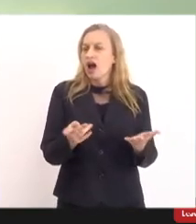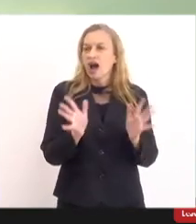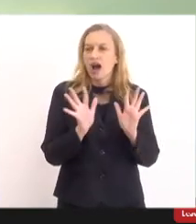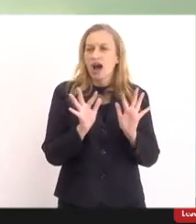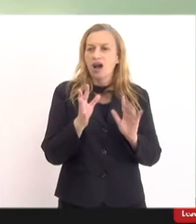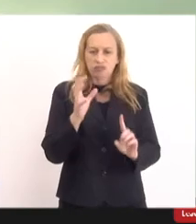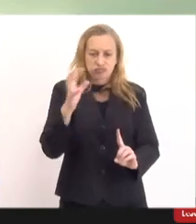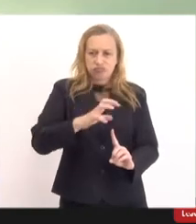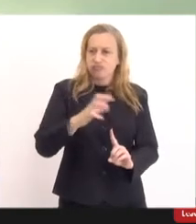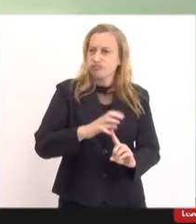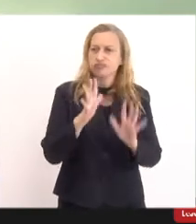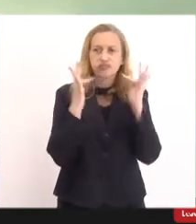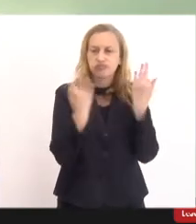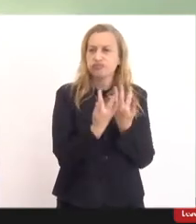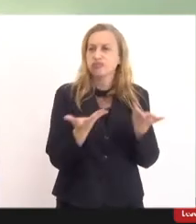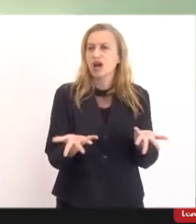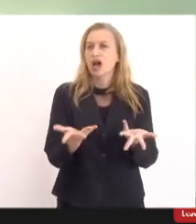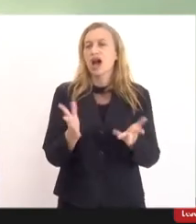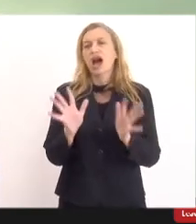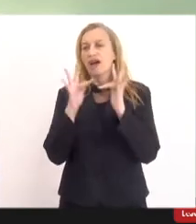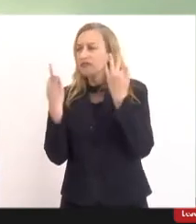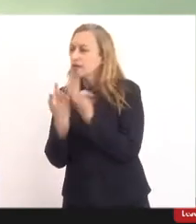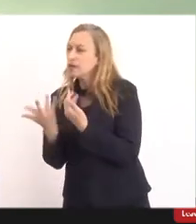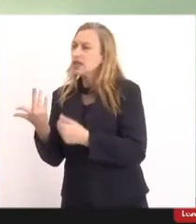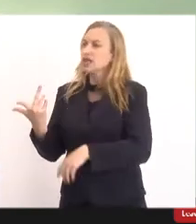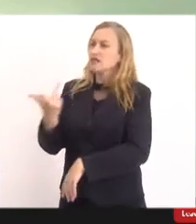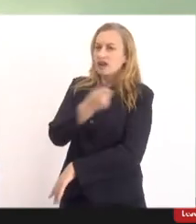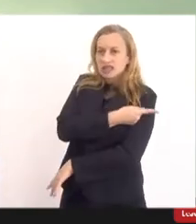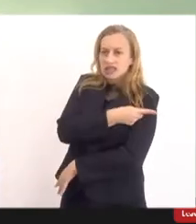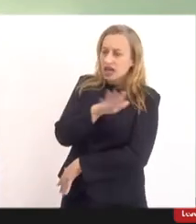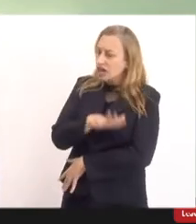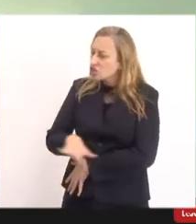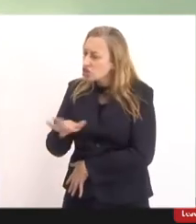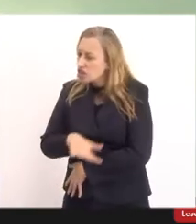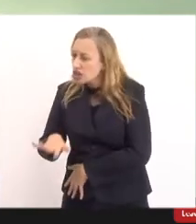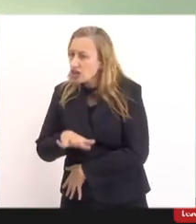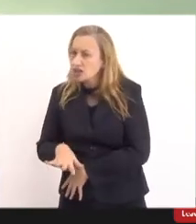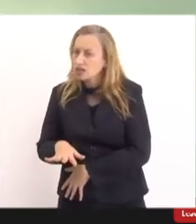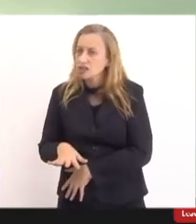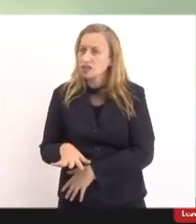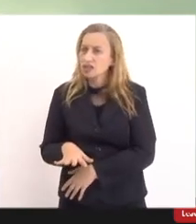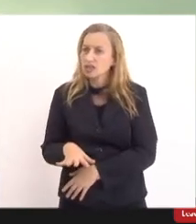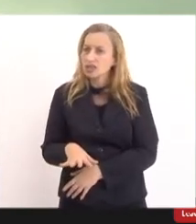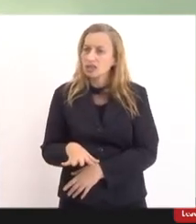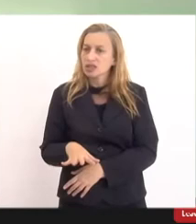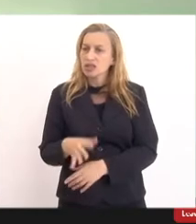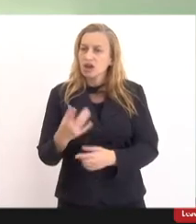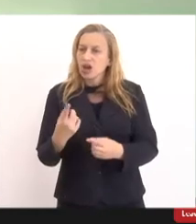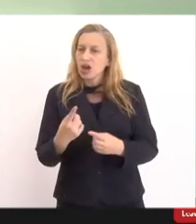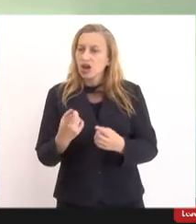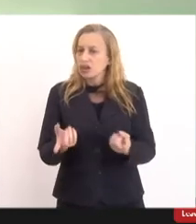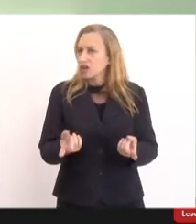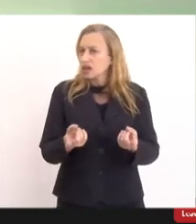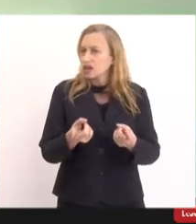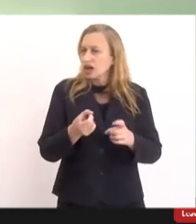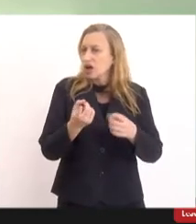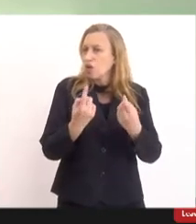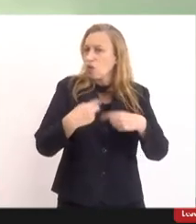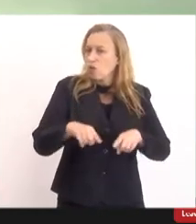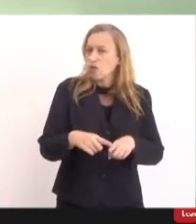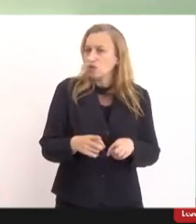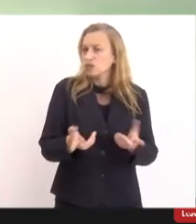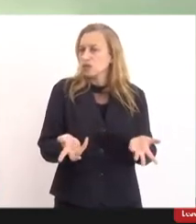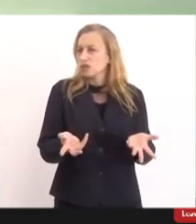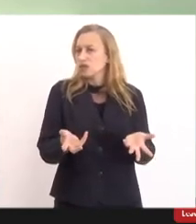Então, a família que vacinar a criança por função de pressão, está violando a sua consciência, violando os seus filhos, os